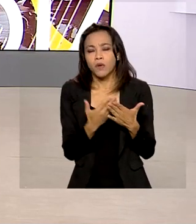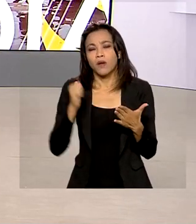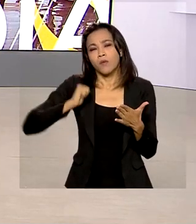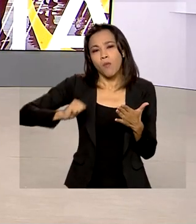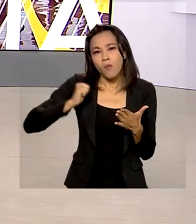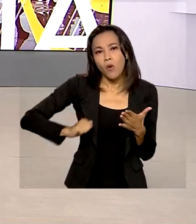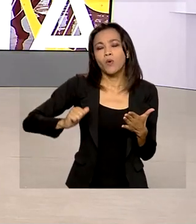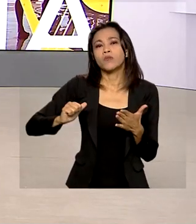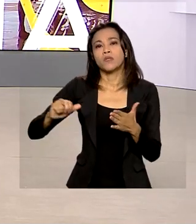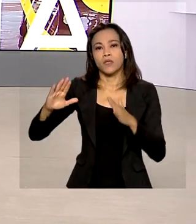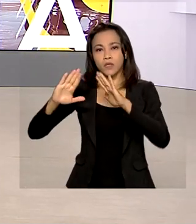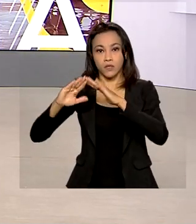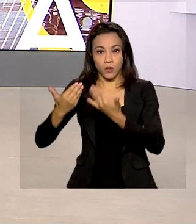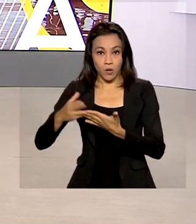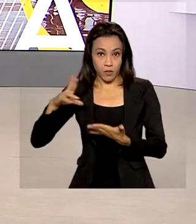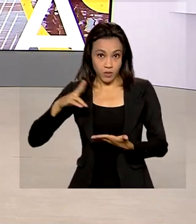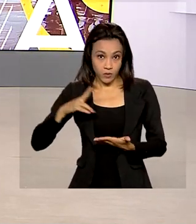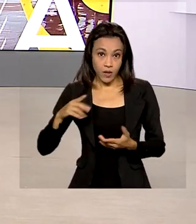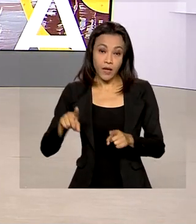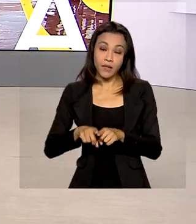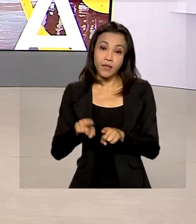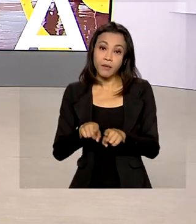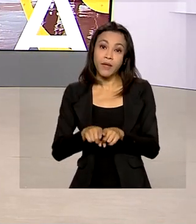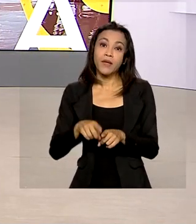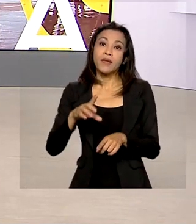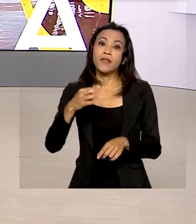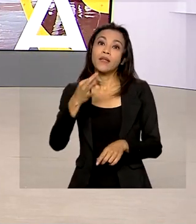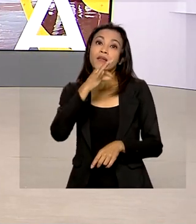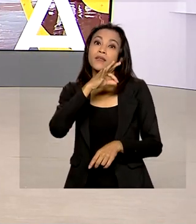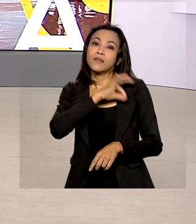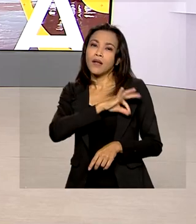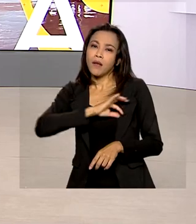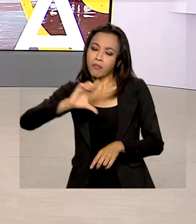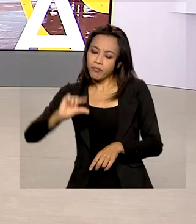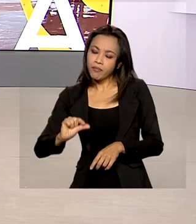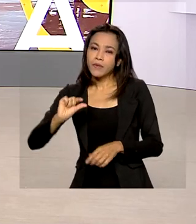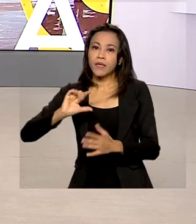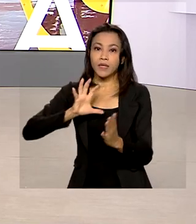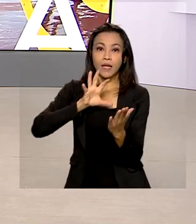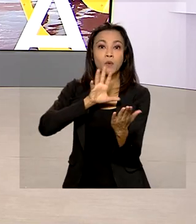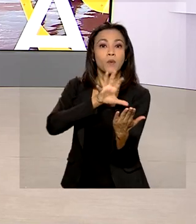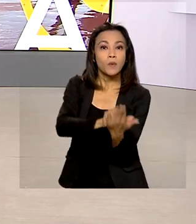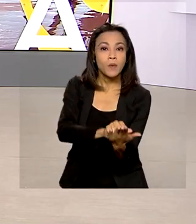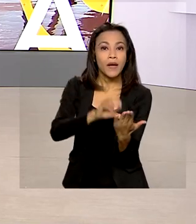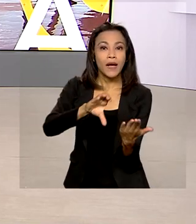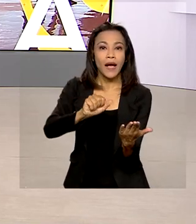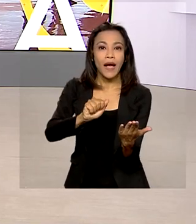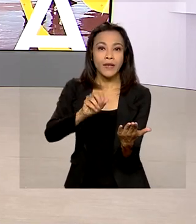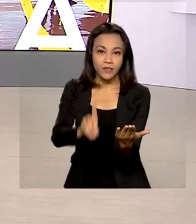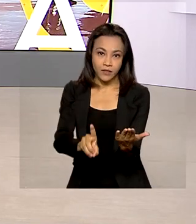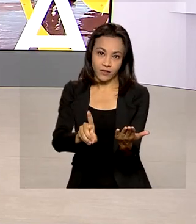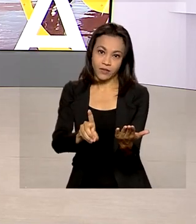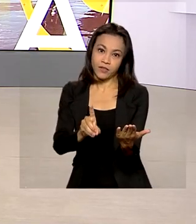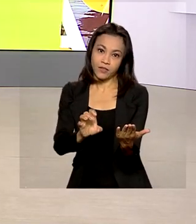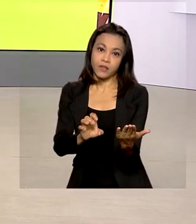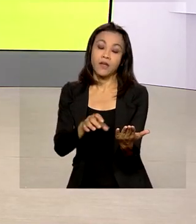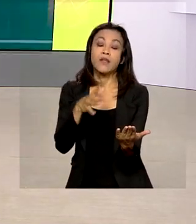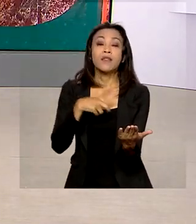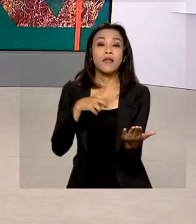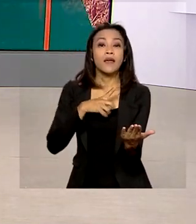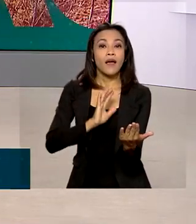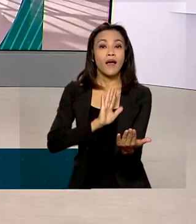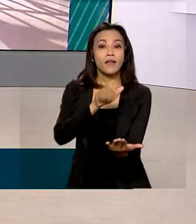e os de baixa renda inscritos no Cadastro Único do Governo Federal. Os candidatos têm até 15 de abril para